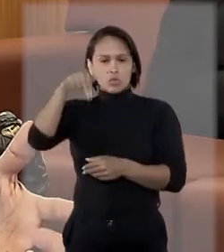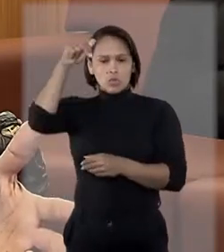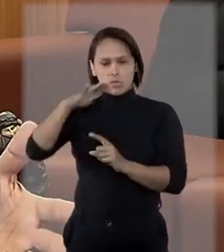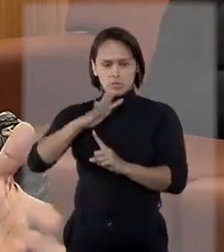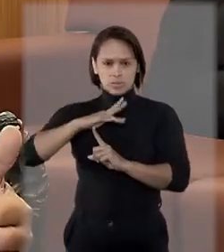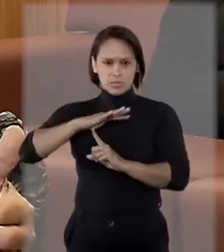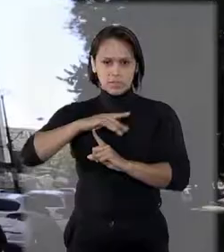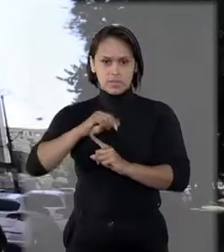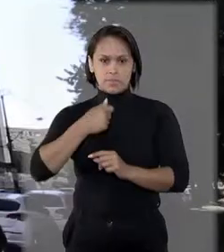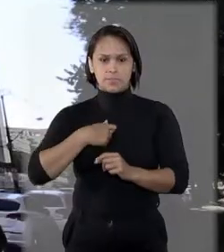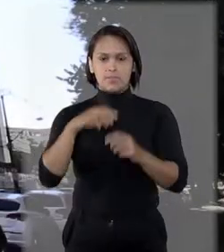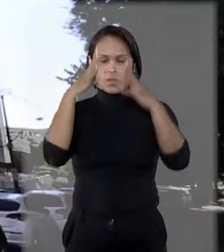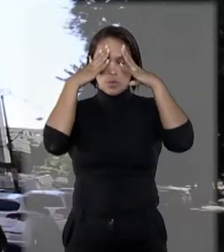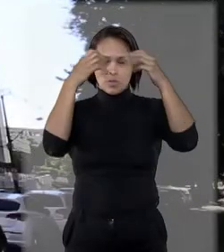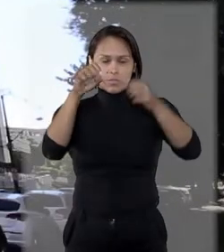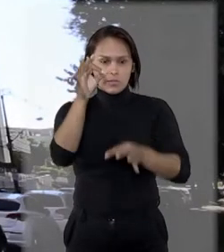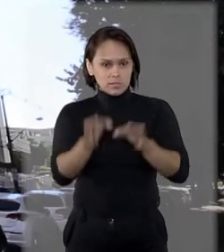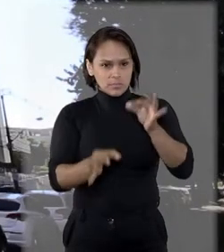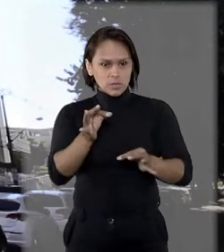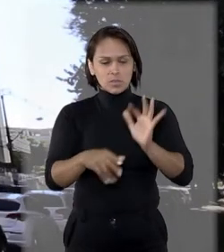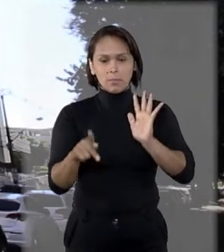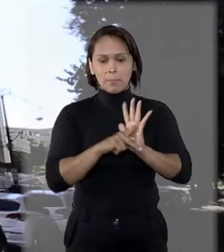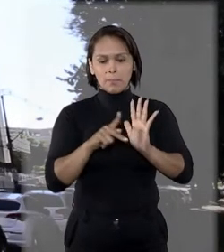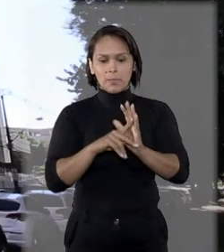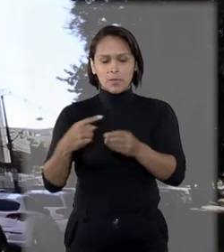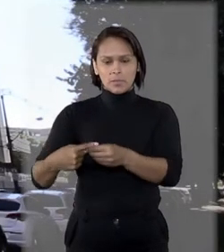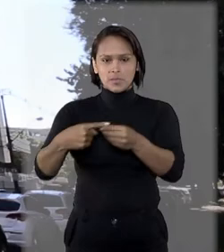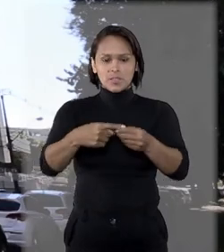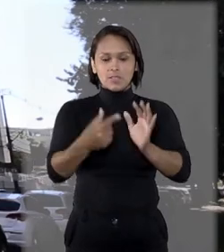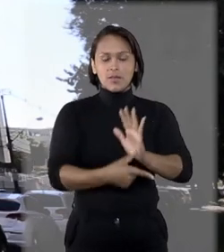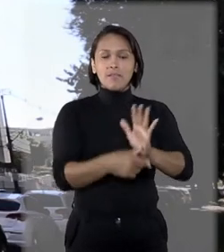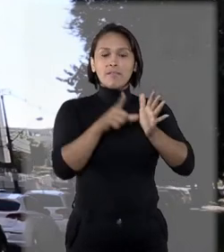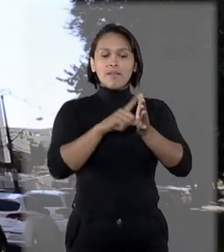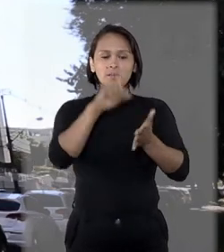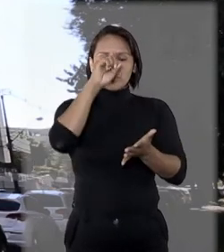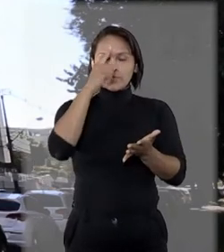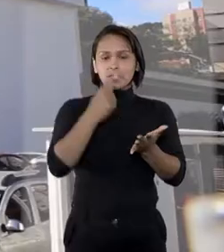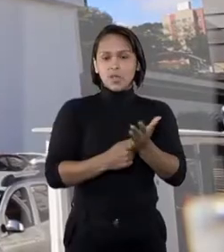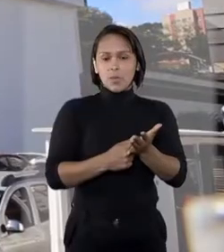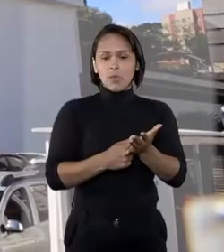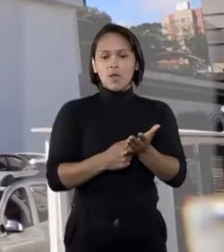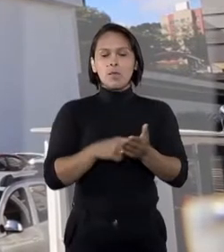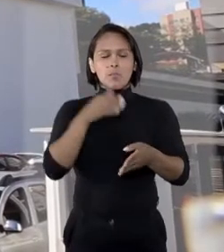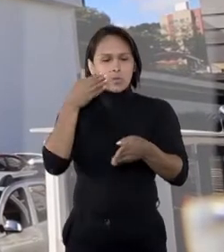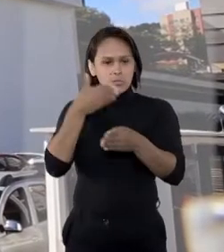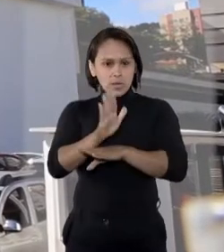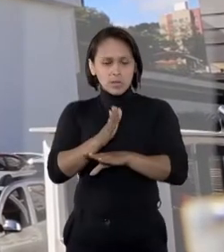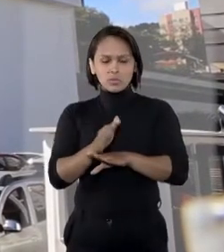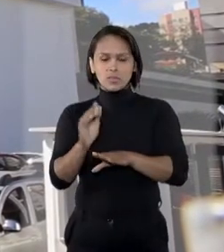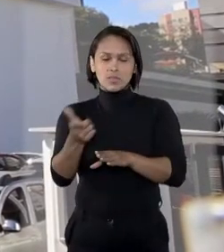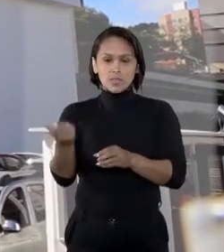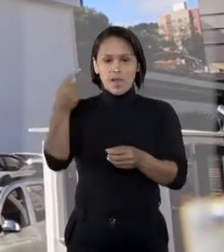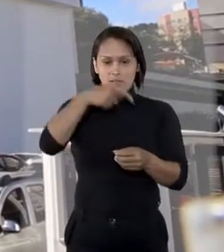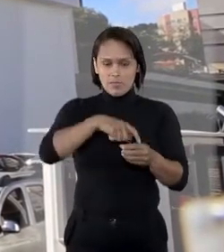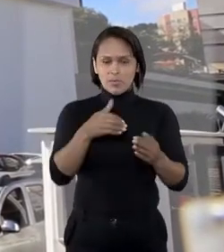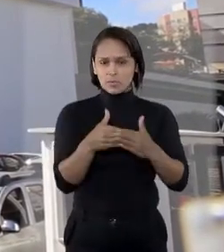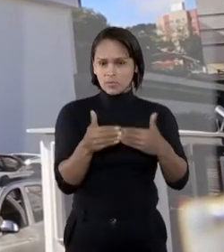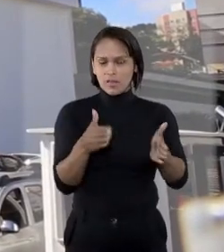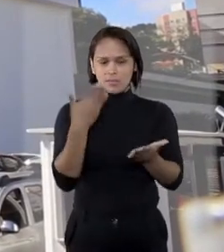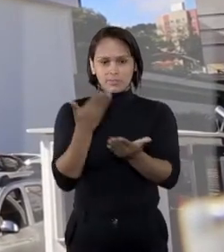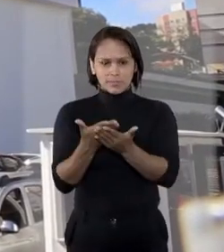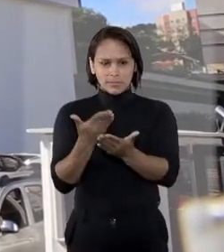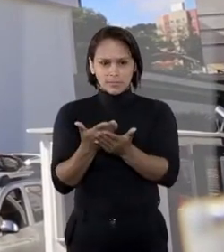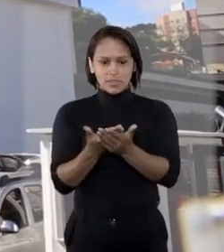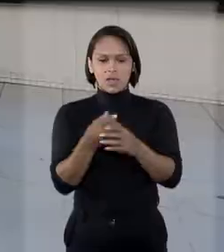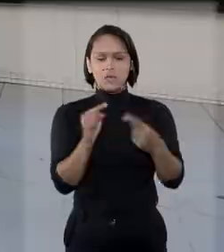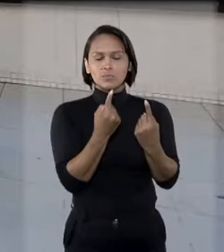Norte do Paraná. O Tribunal de Justiça do Estado deferiu tutela antecipada para autorizar a reabertura das escolas particulares,